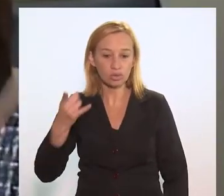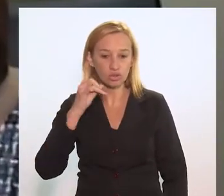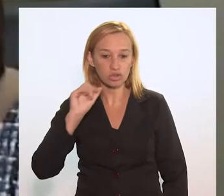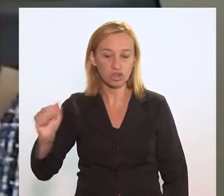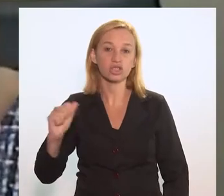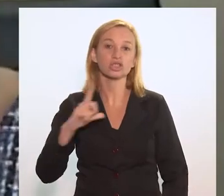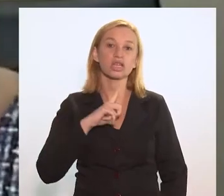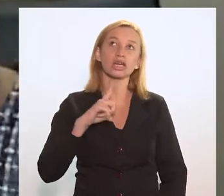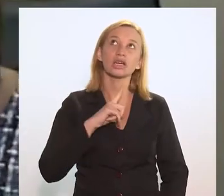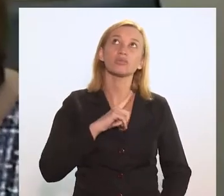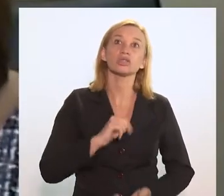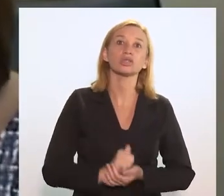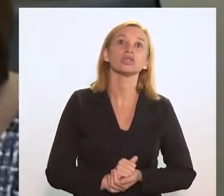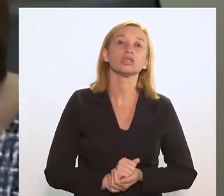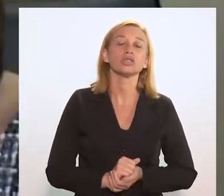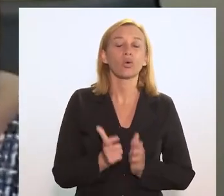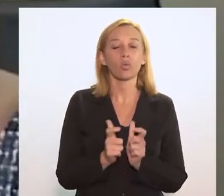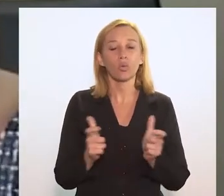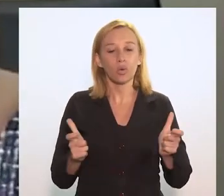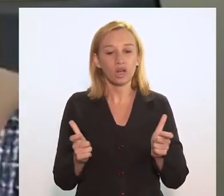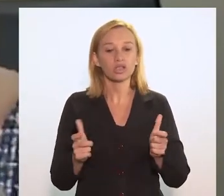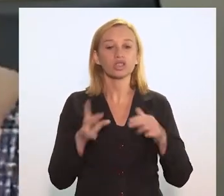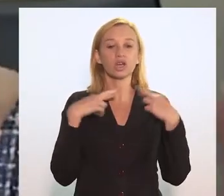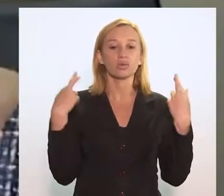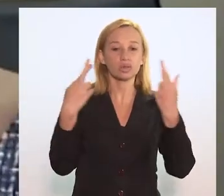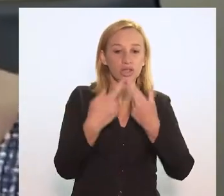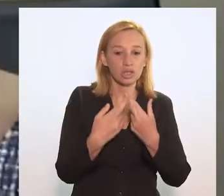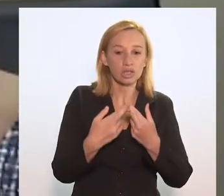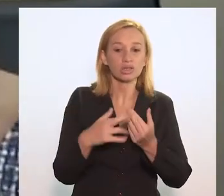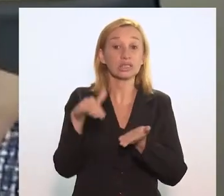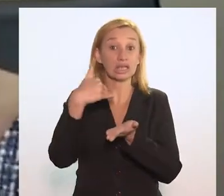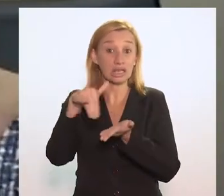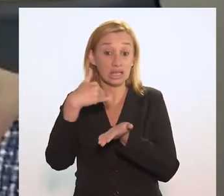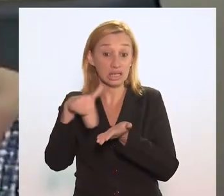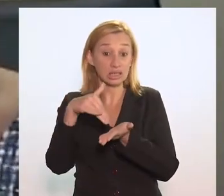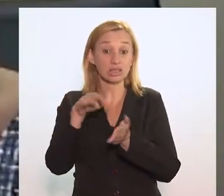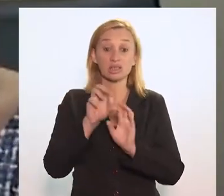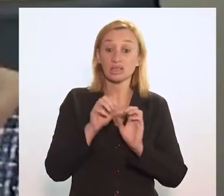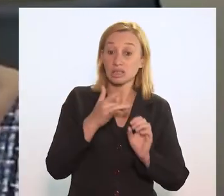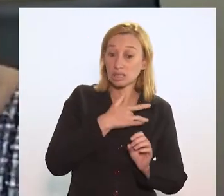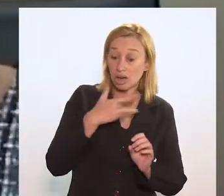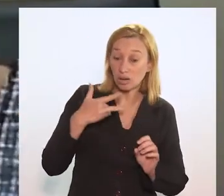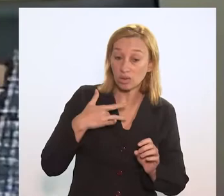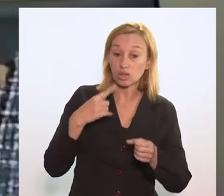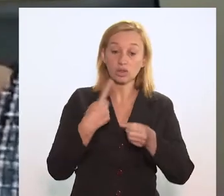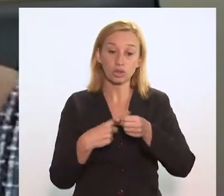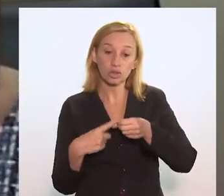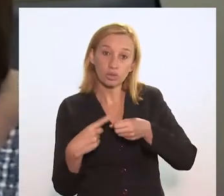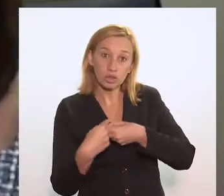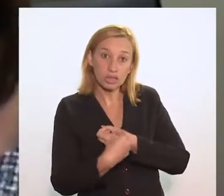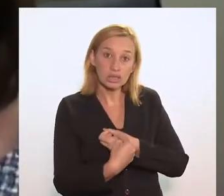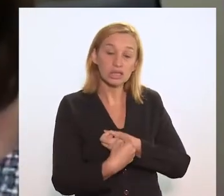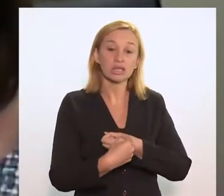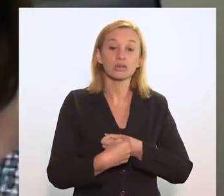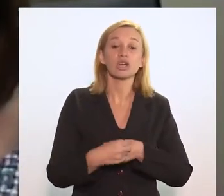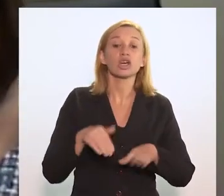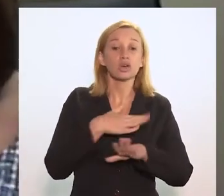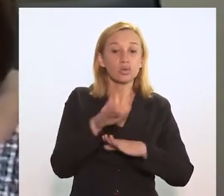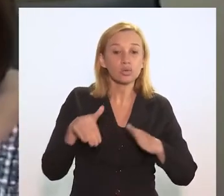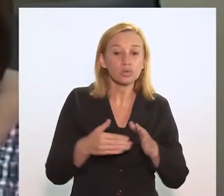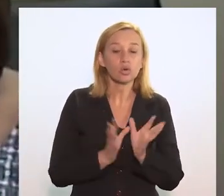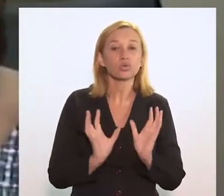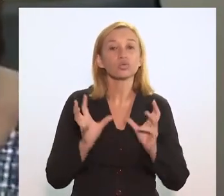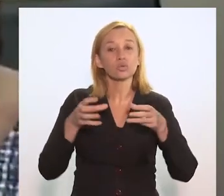nos próximos dias nós teremos aí uma grande reunião com os secretários de saúde dos municípios